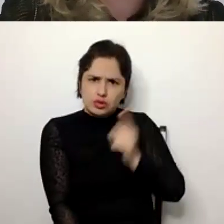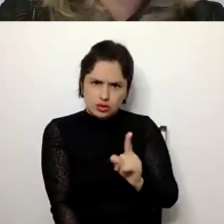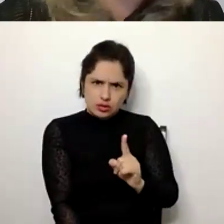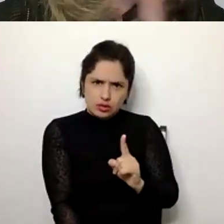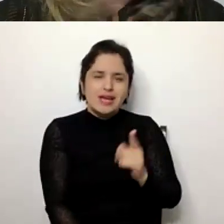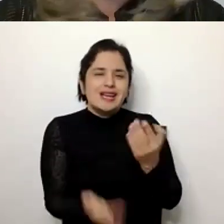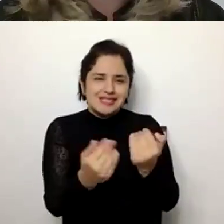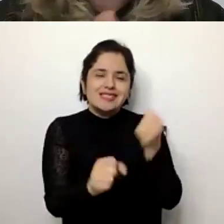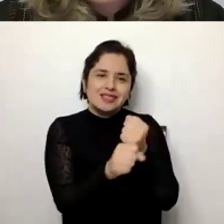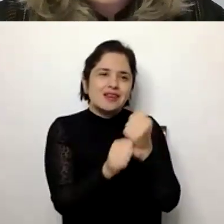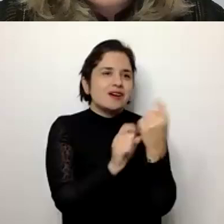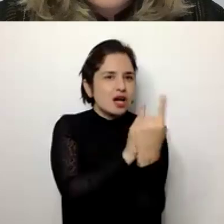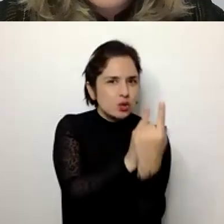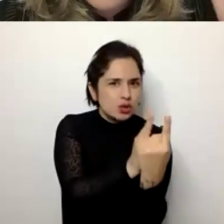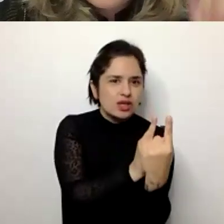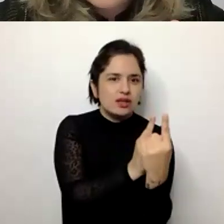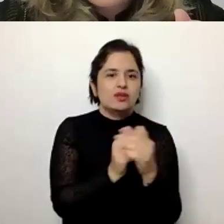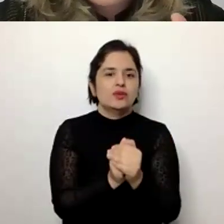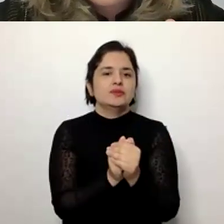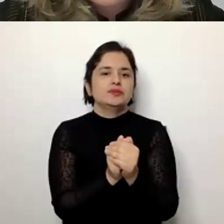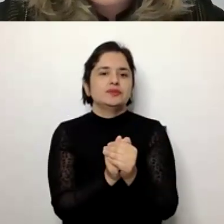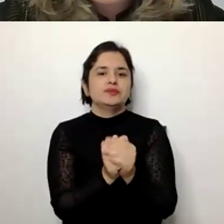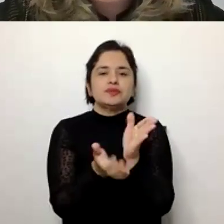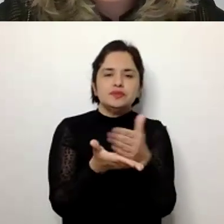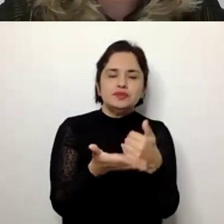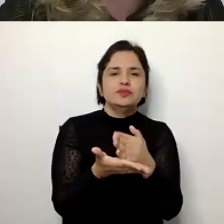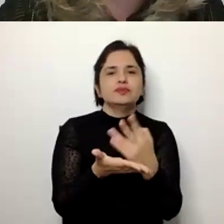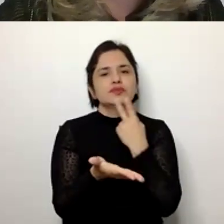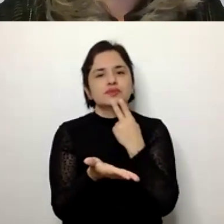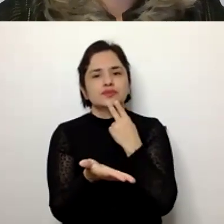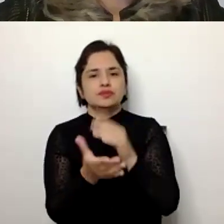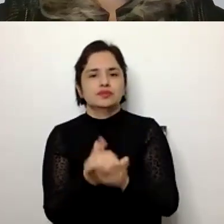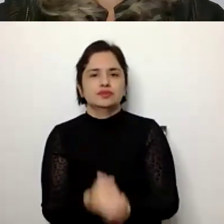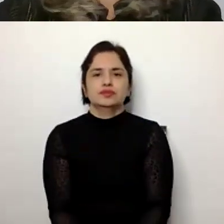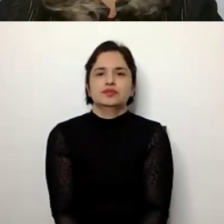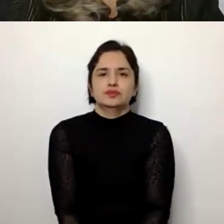trabalhar isso com ele. Boris, eu vou passar o próximo e depois eu volto para você fazer a tradução.